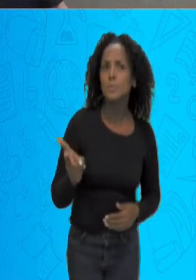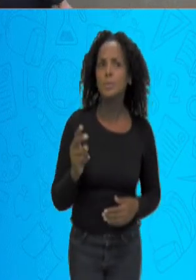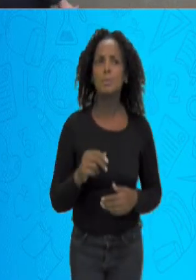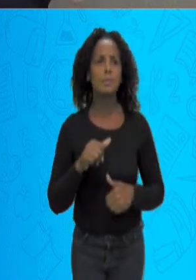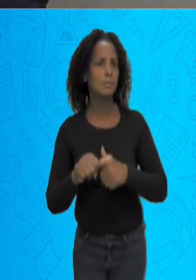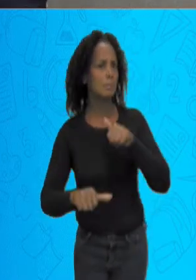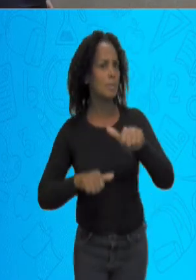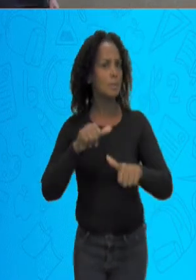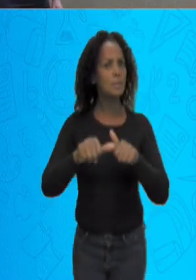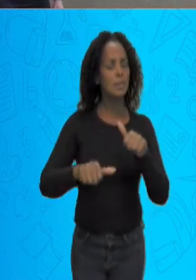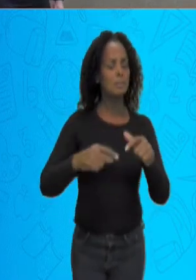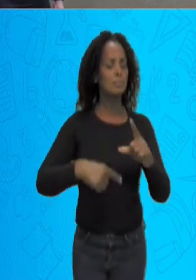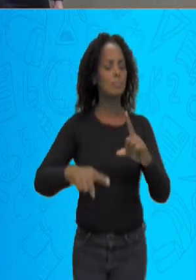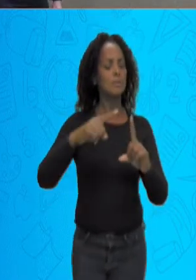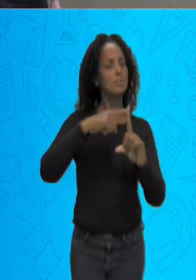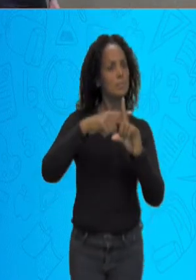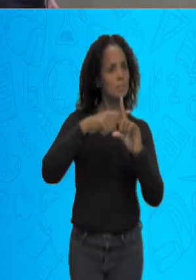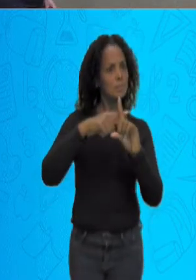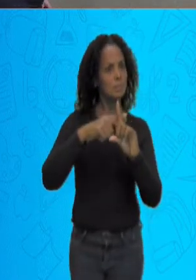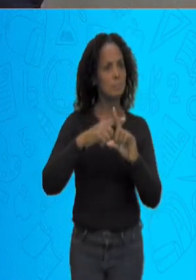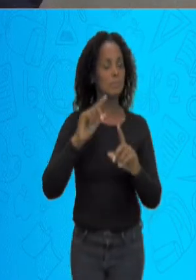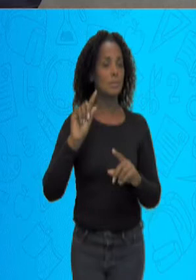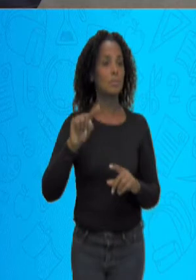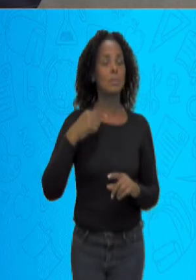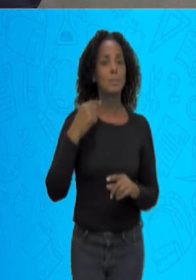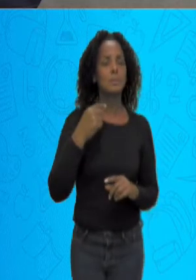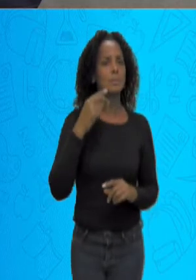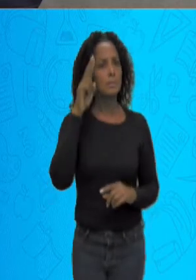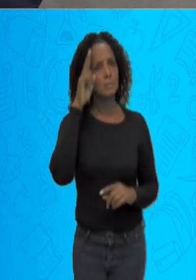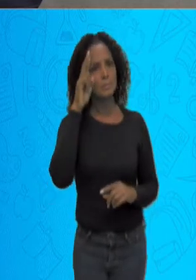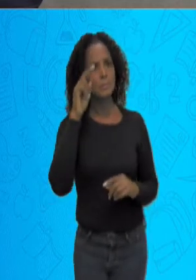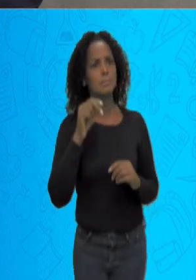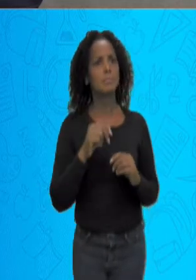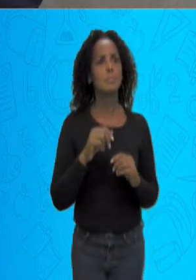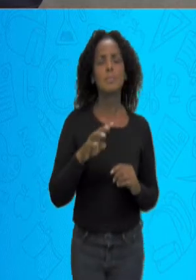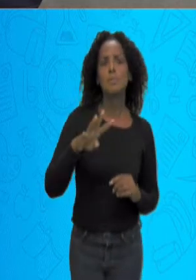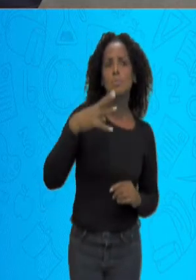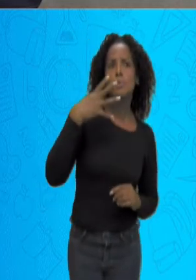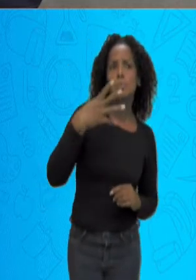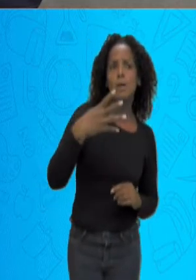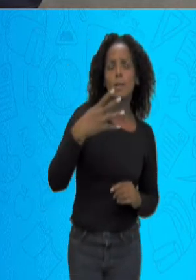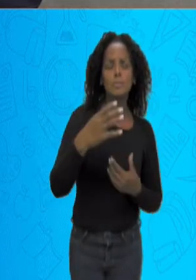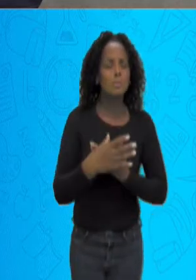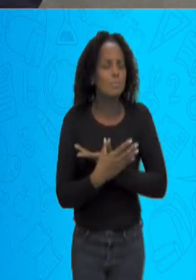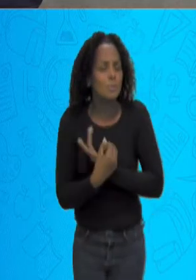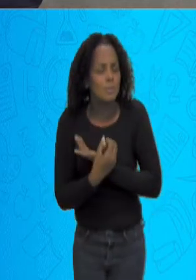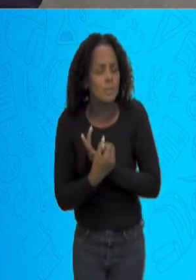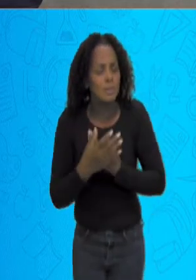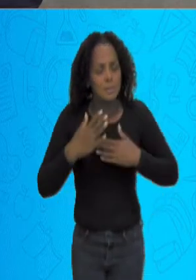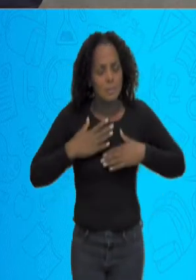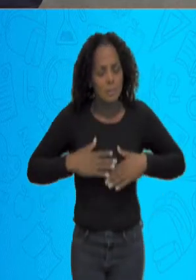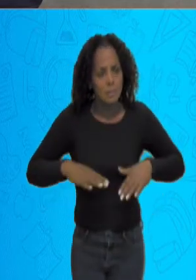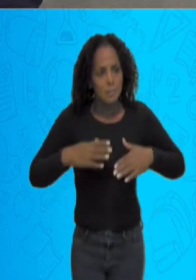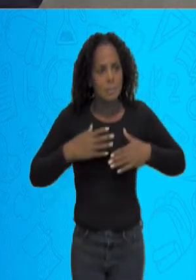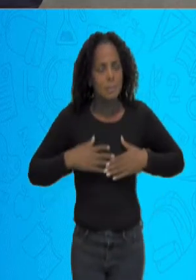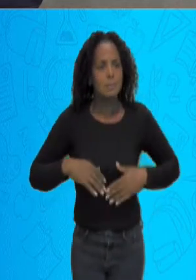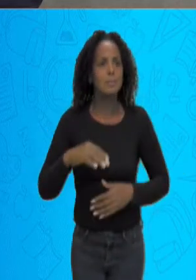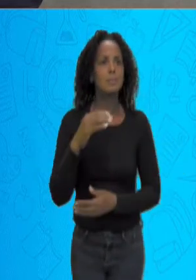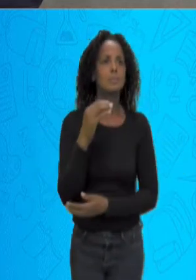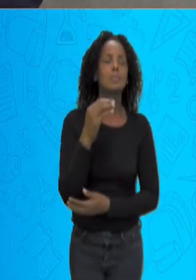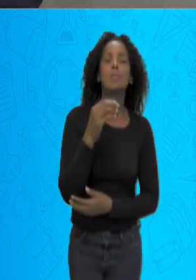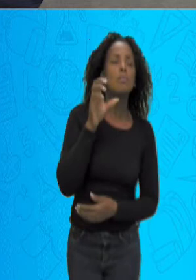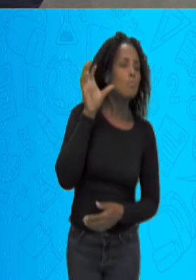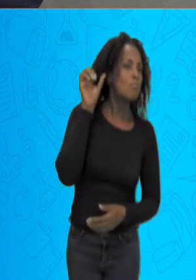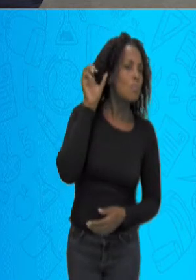em adição. Aqui na outra parte da história, tem quatro joaninhas descansam à sombra, ouvindo